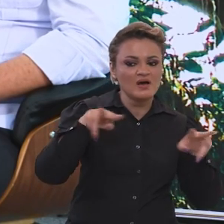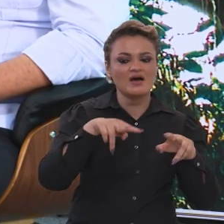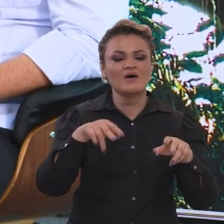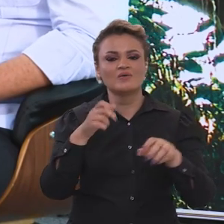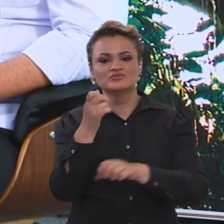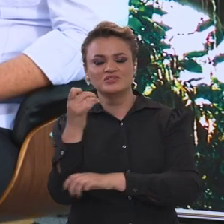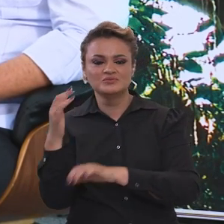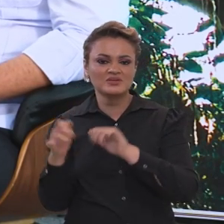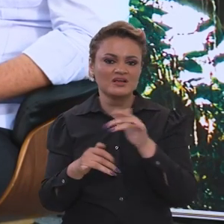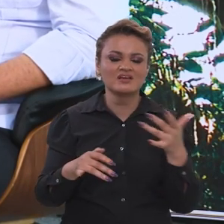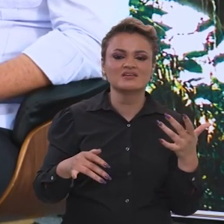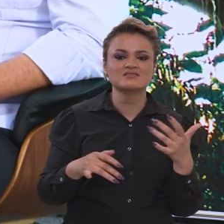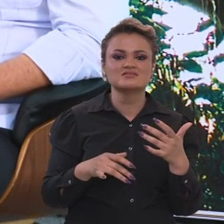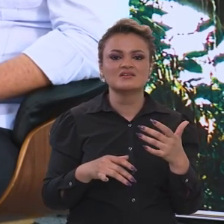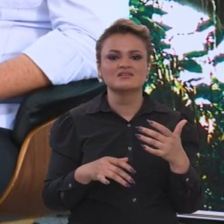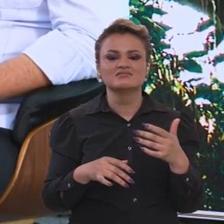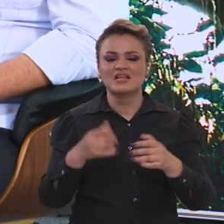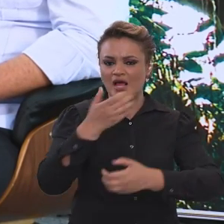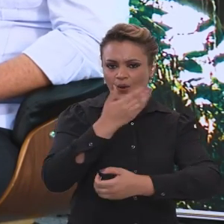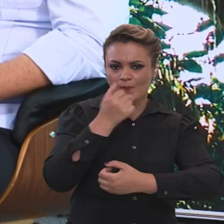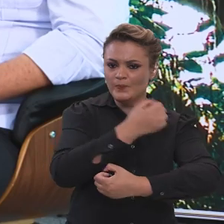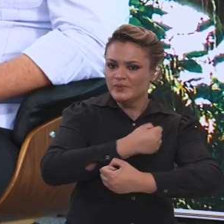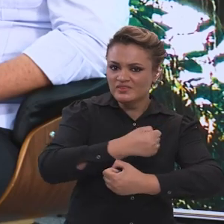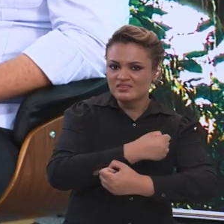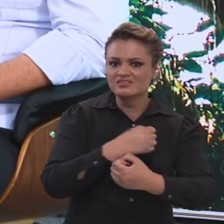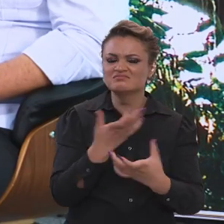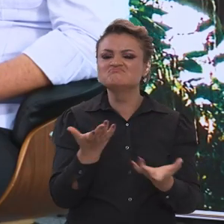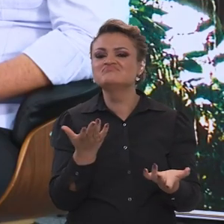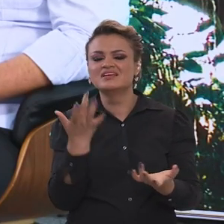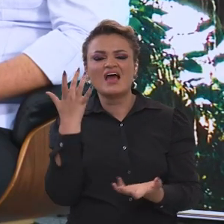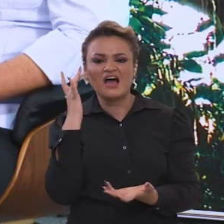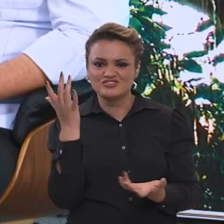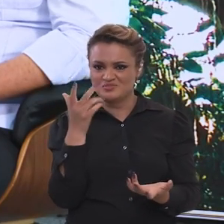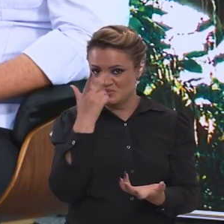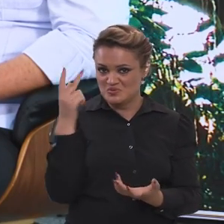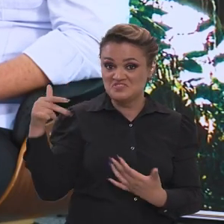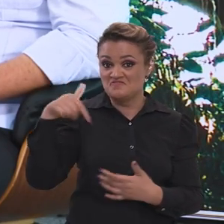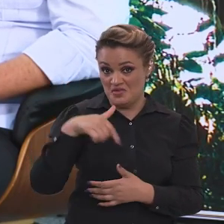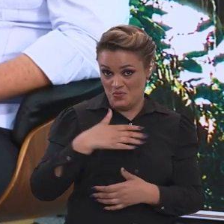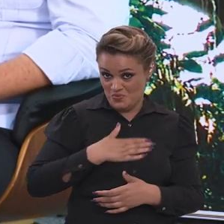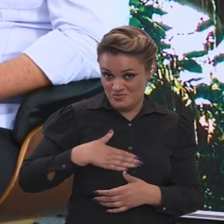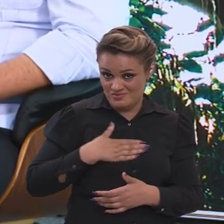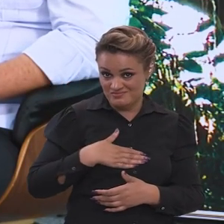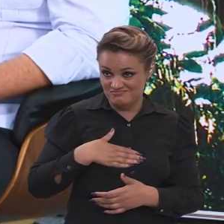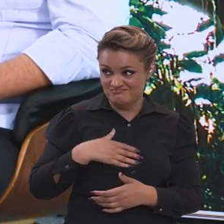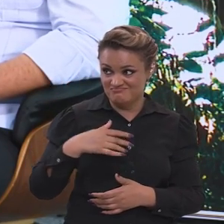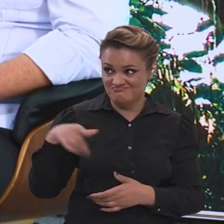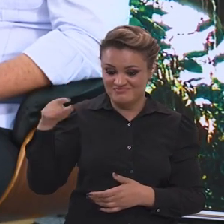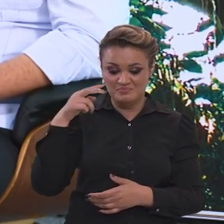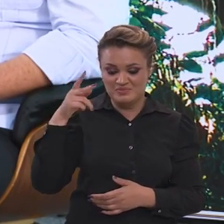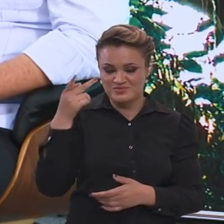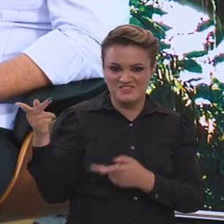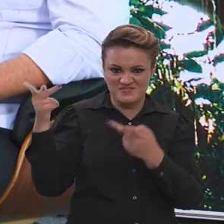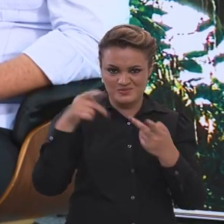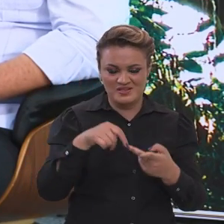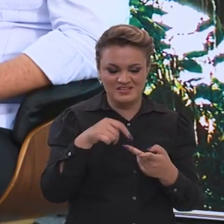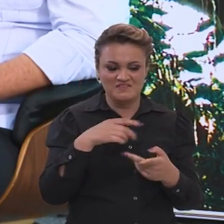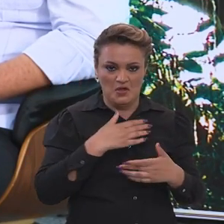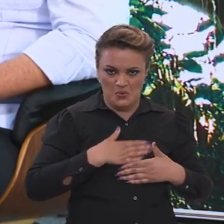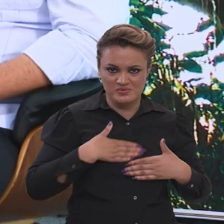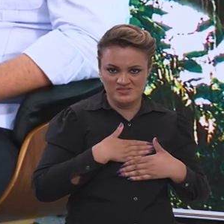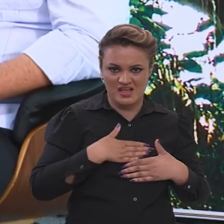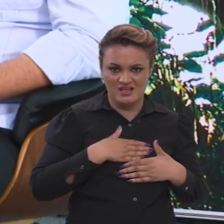de visual, de natureza, também na gastronomia. O acha que o pessoal ficou feliz com o que viu em